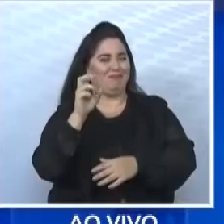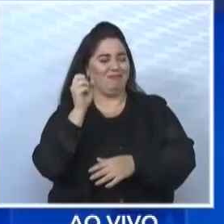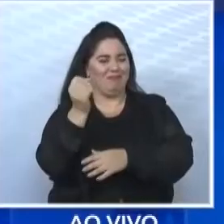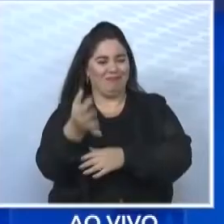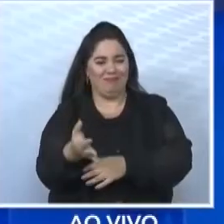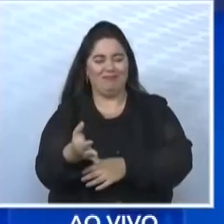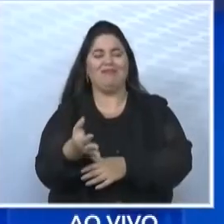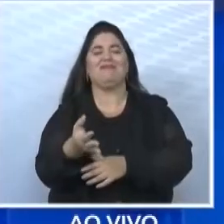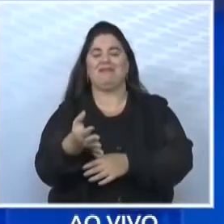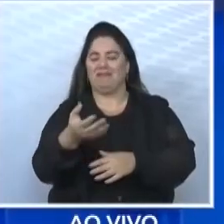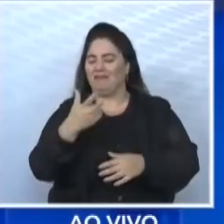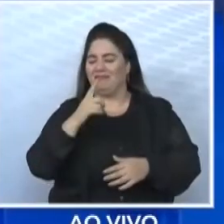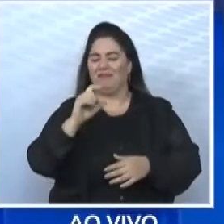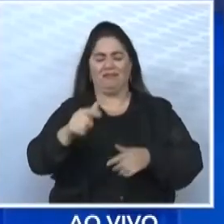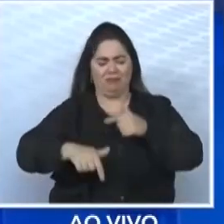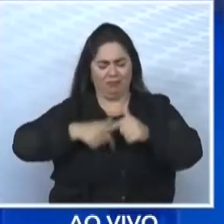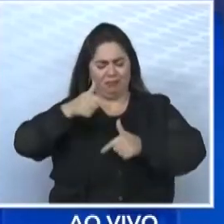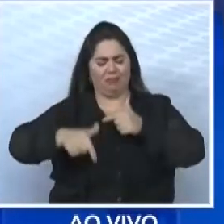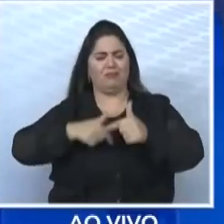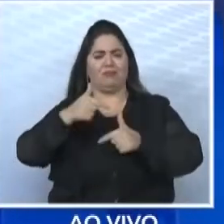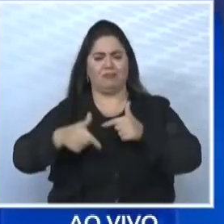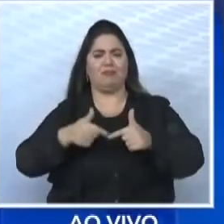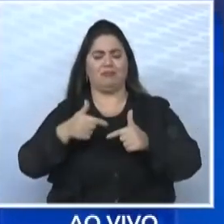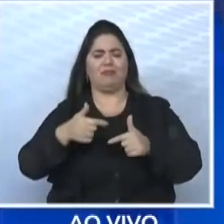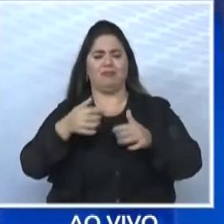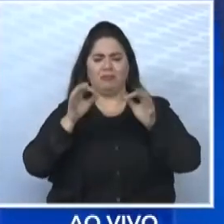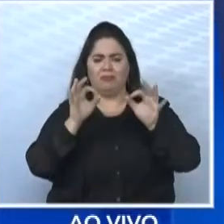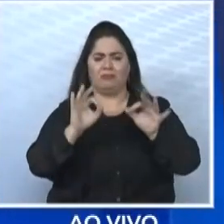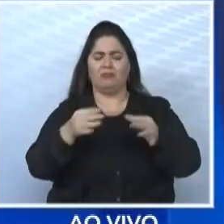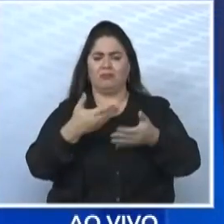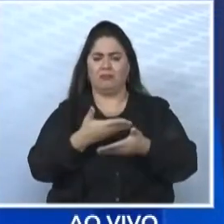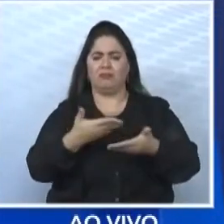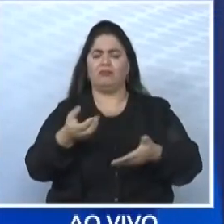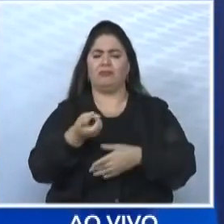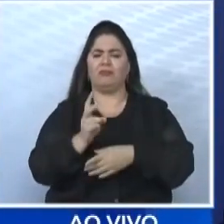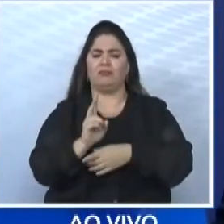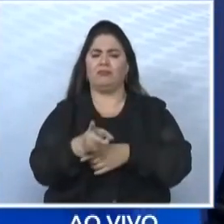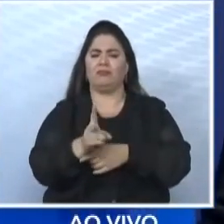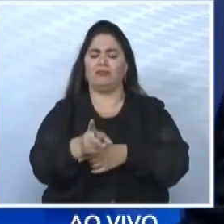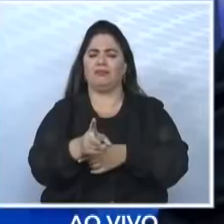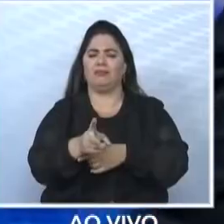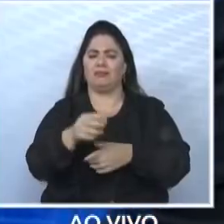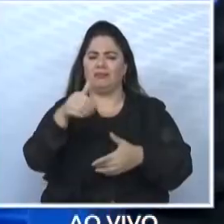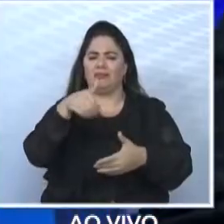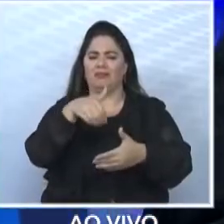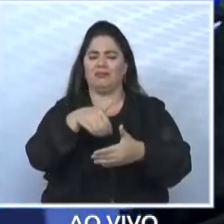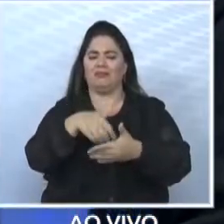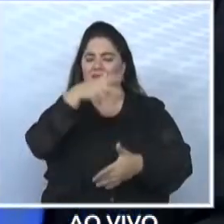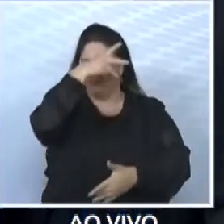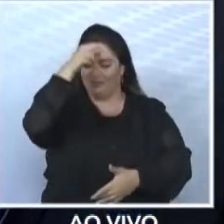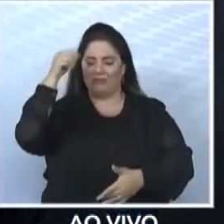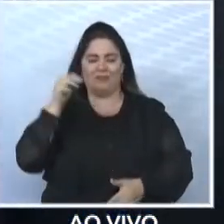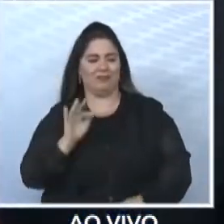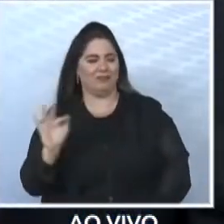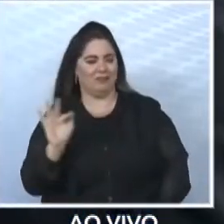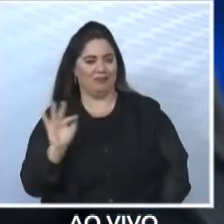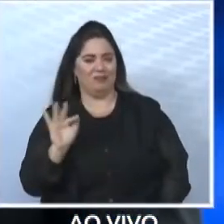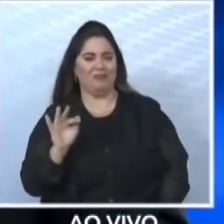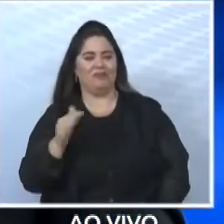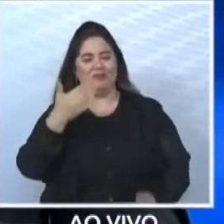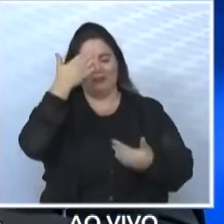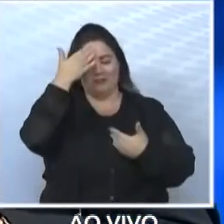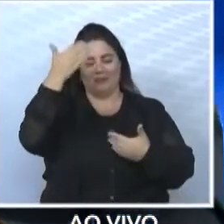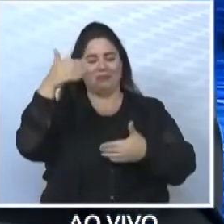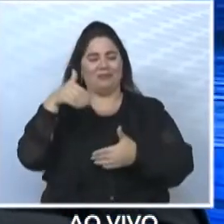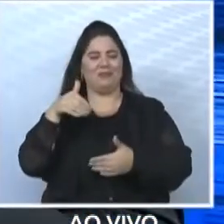tarde, como eu tenho certeza que você vai me ajudar dia 29 e 15 e nós vamos ser eleito prefeito de Franca. Obrigado, candidato. Você